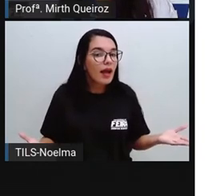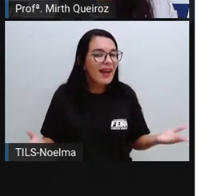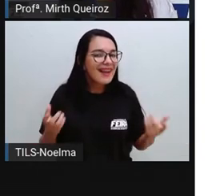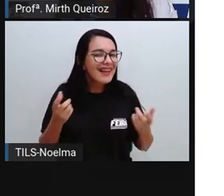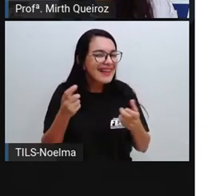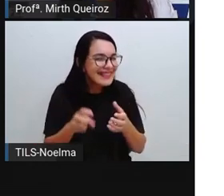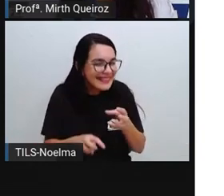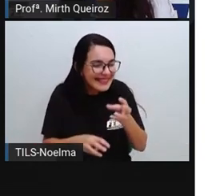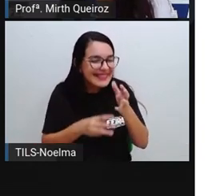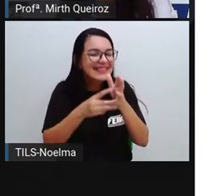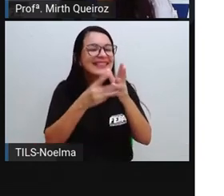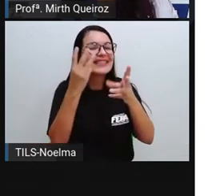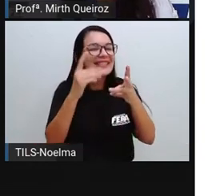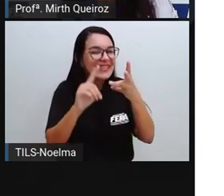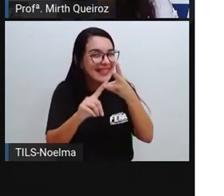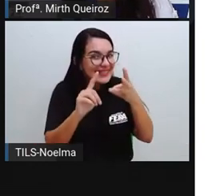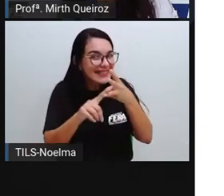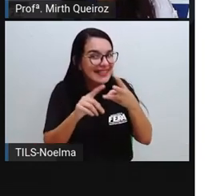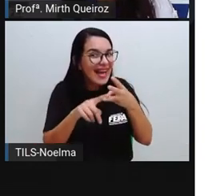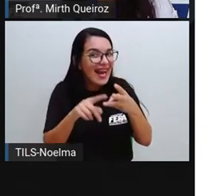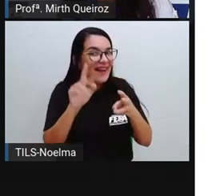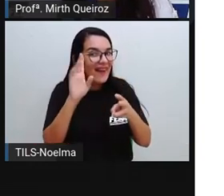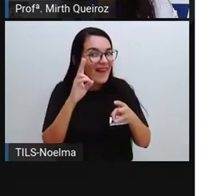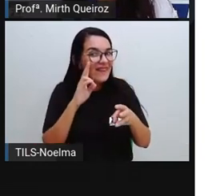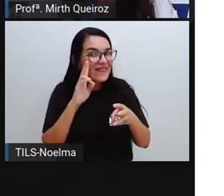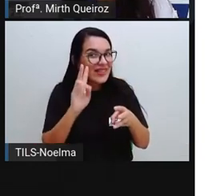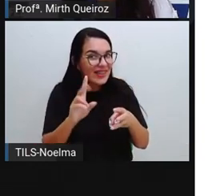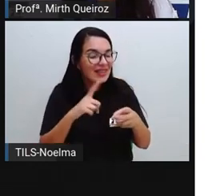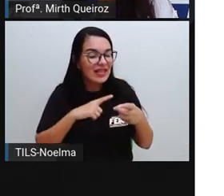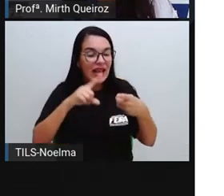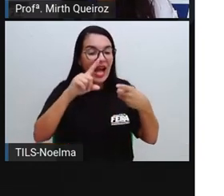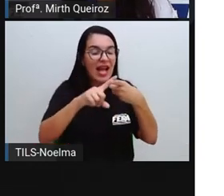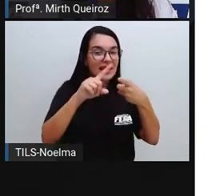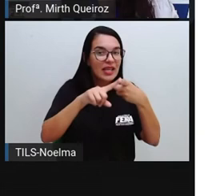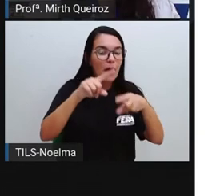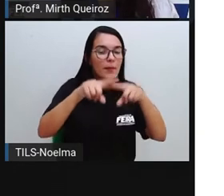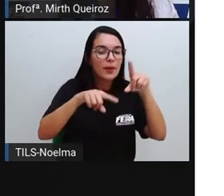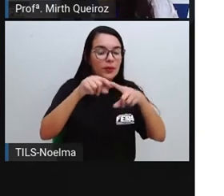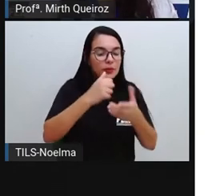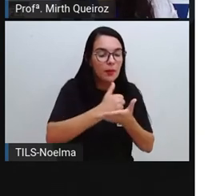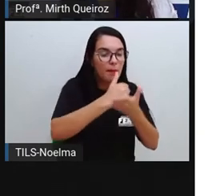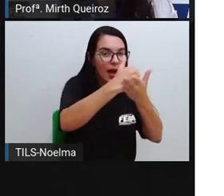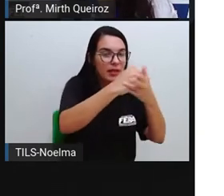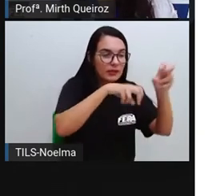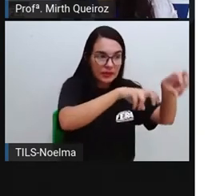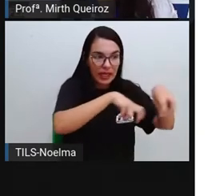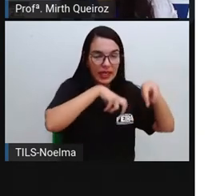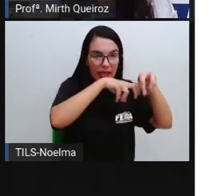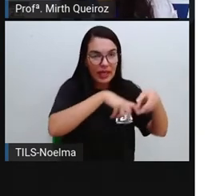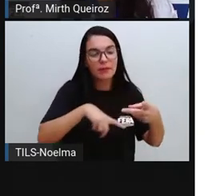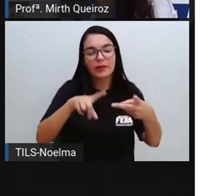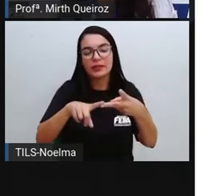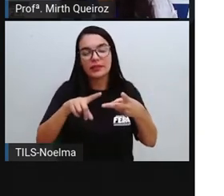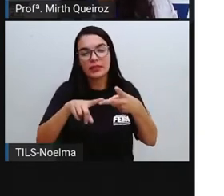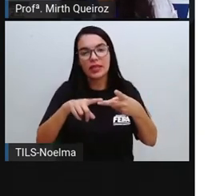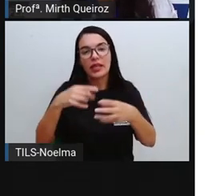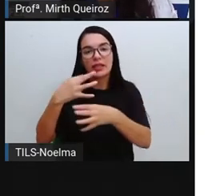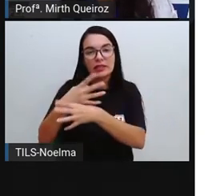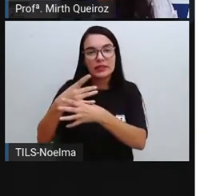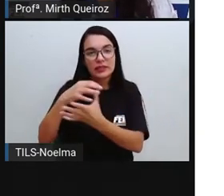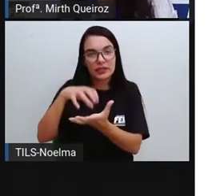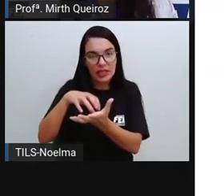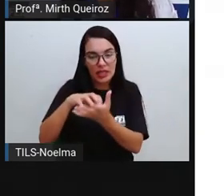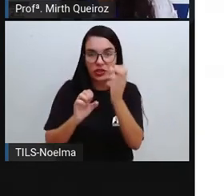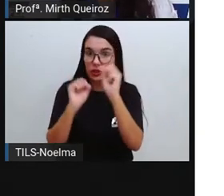terciário, né? Então nós temos aqui o setor primário que é o que é desenvolvido no campo, setor secundário nas cidades, né? Através das